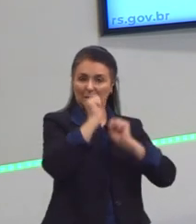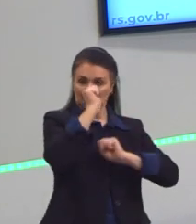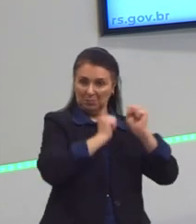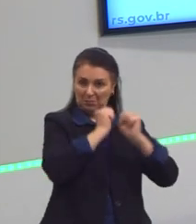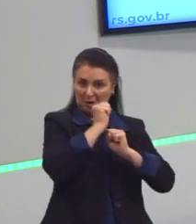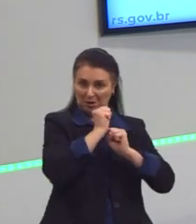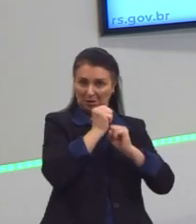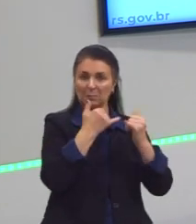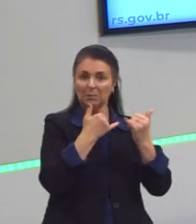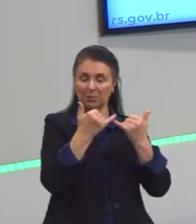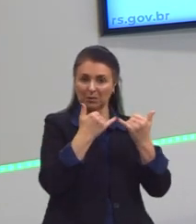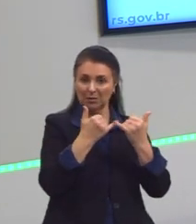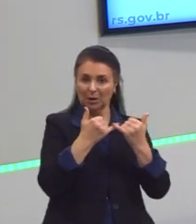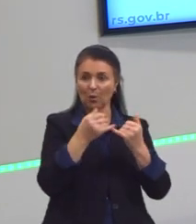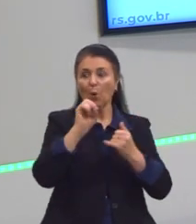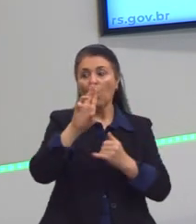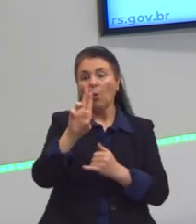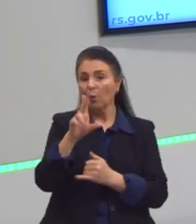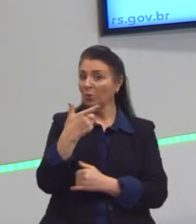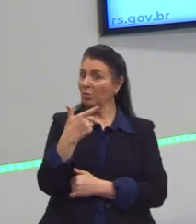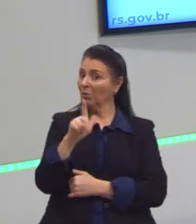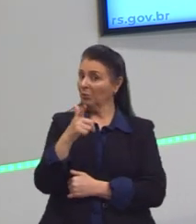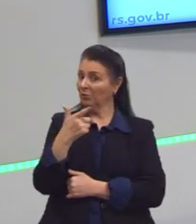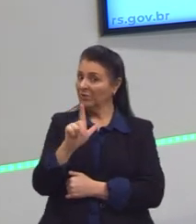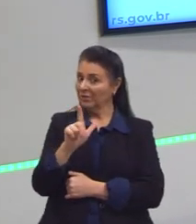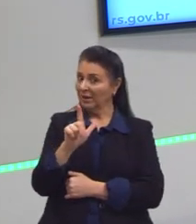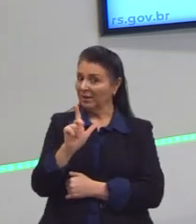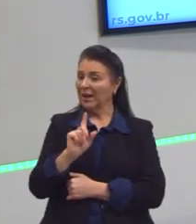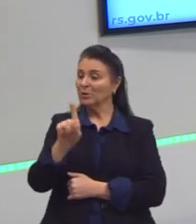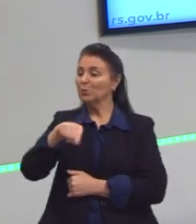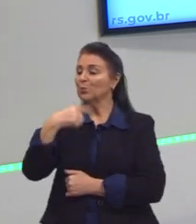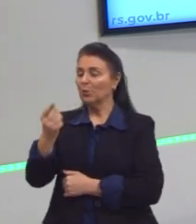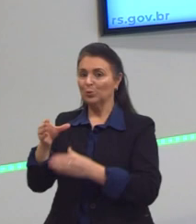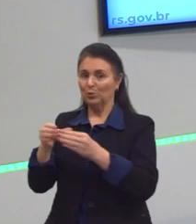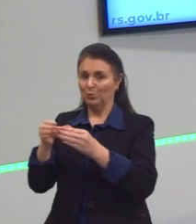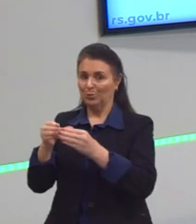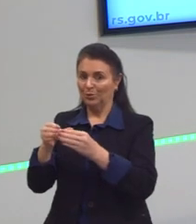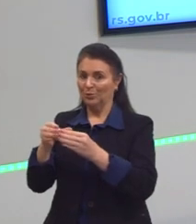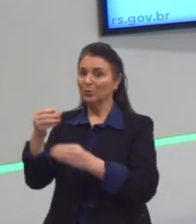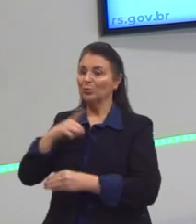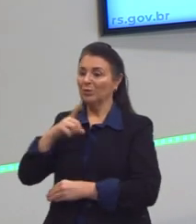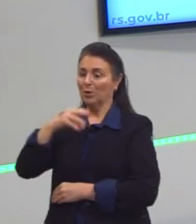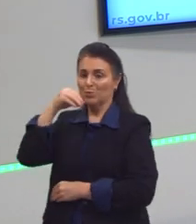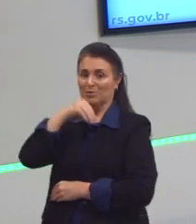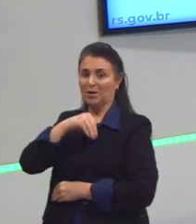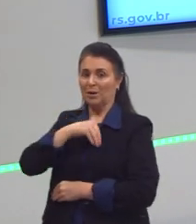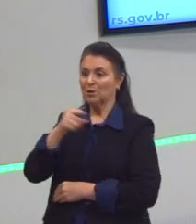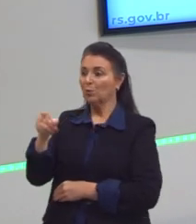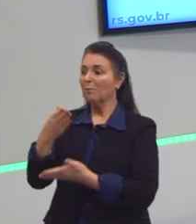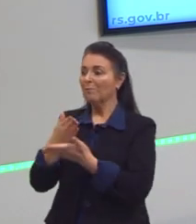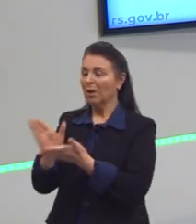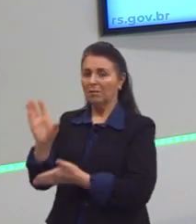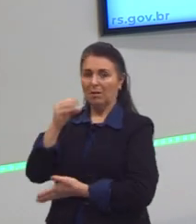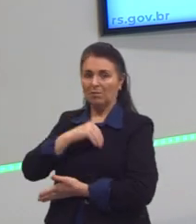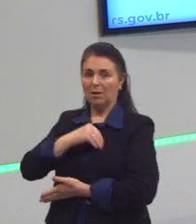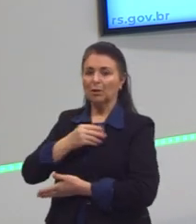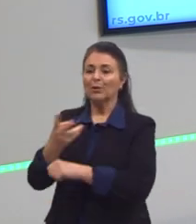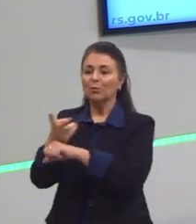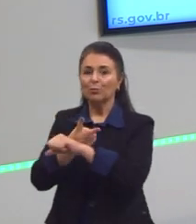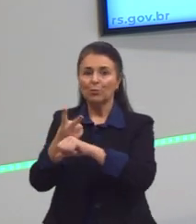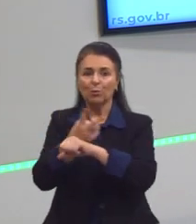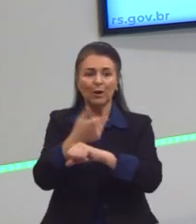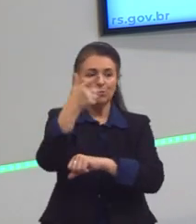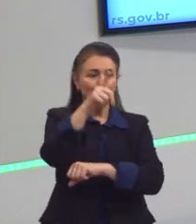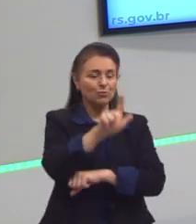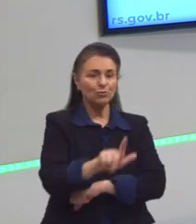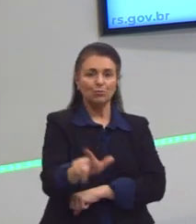bom salário, ter uma boa posição social, mas se você perder o seu emprego, você vai ter que sair lá batendo perna, distribuir o seu